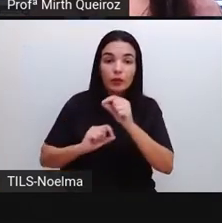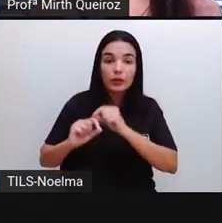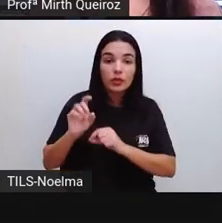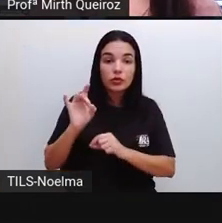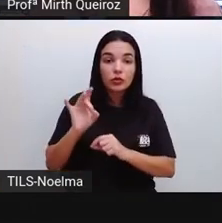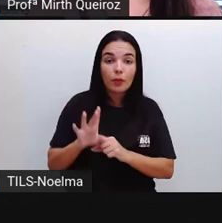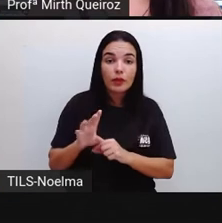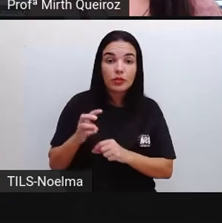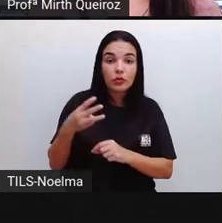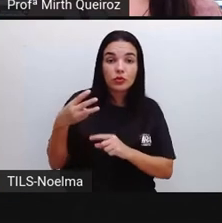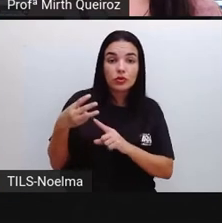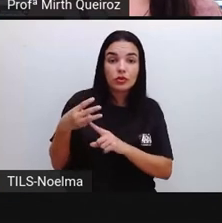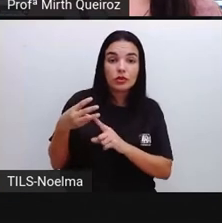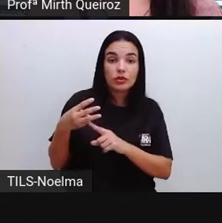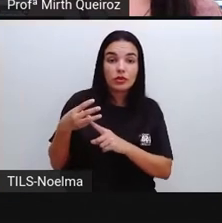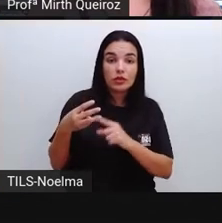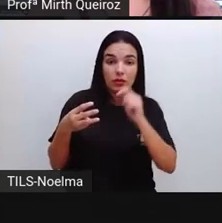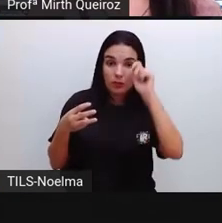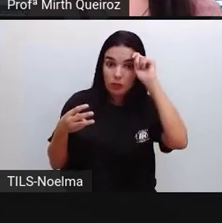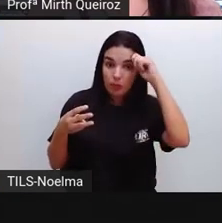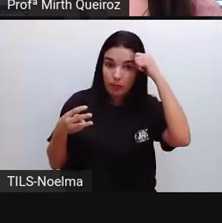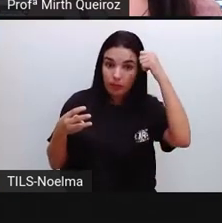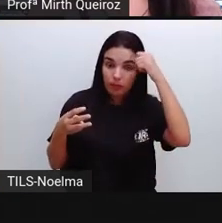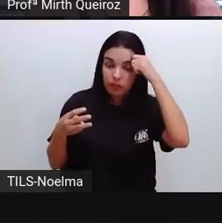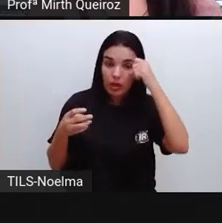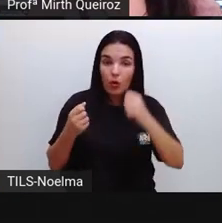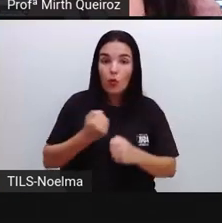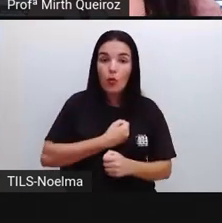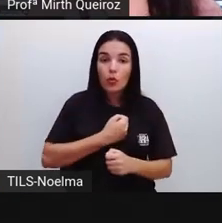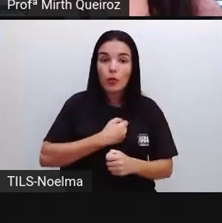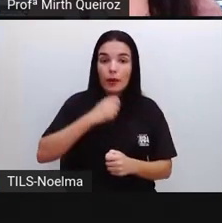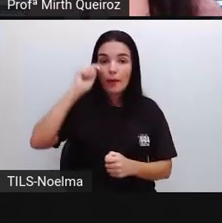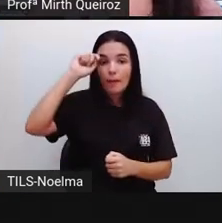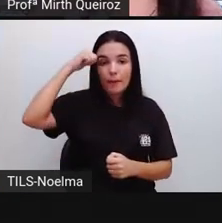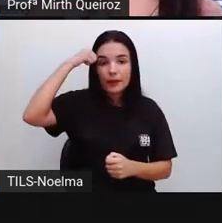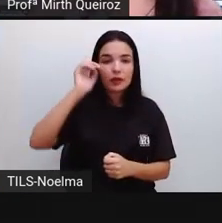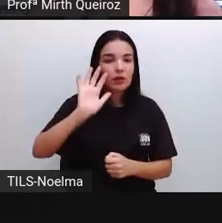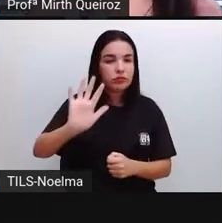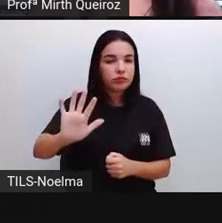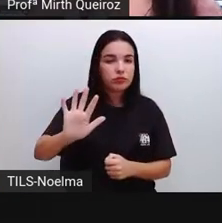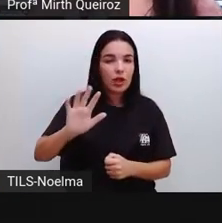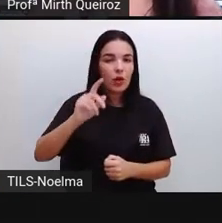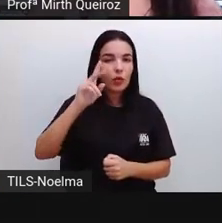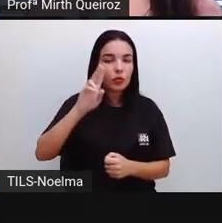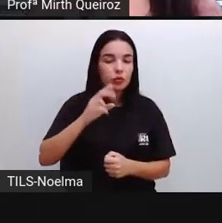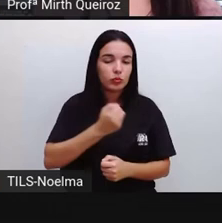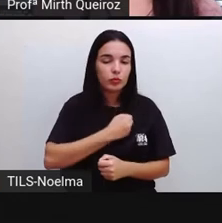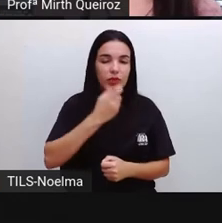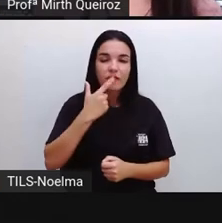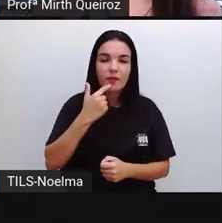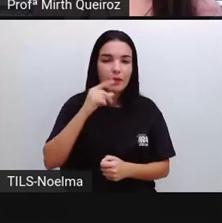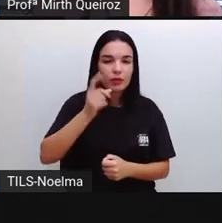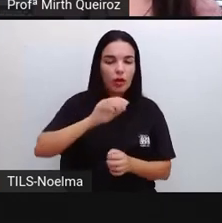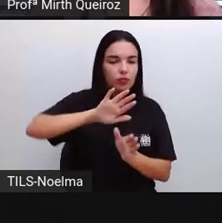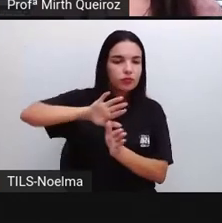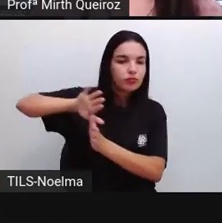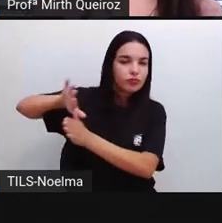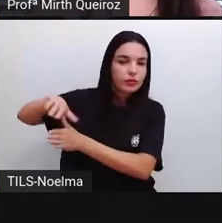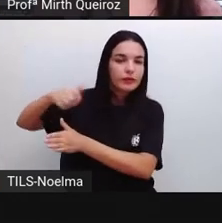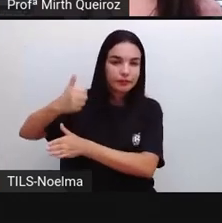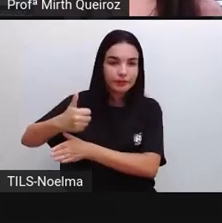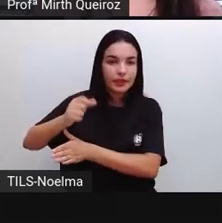considere somente os números pretos. Os números de vermelhos, eles não são considerados, certo? Então, desconsidere aí